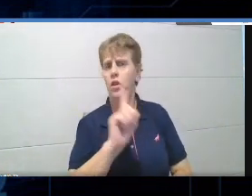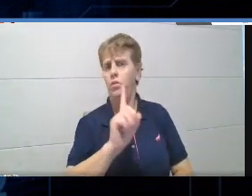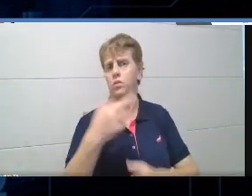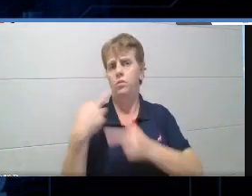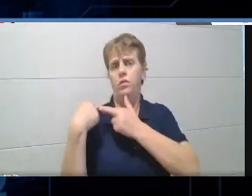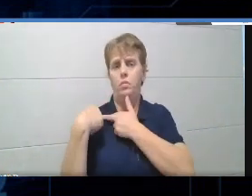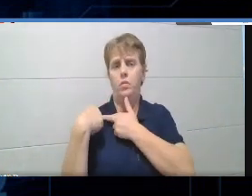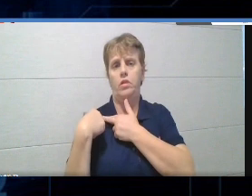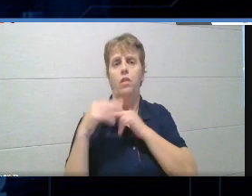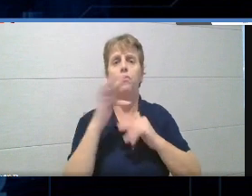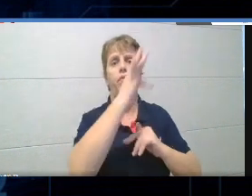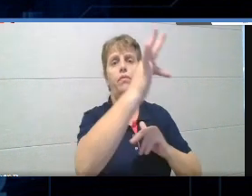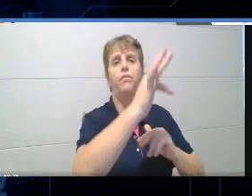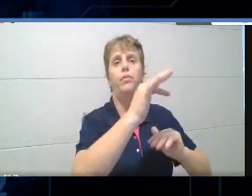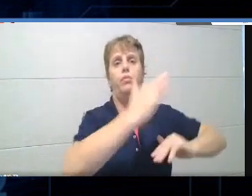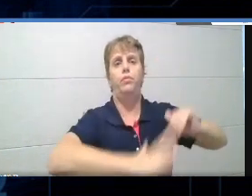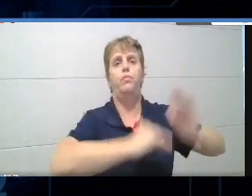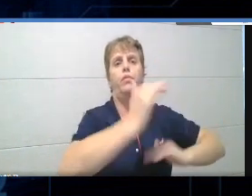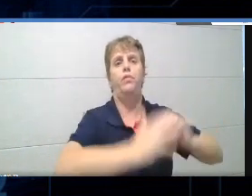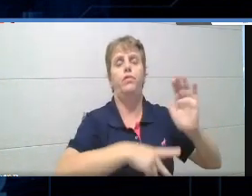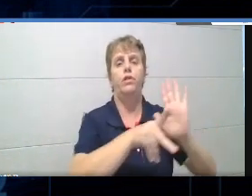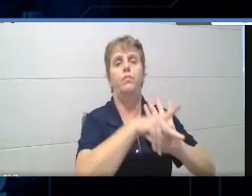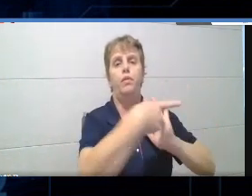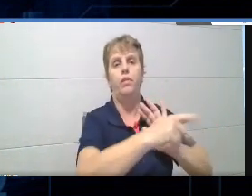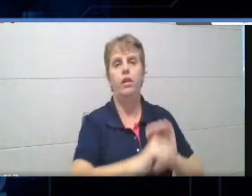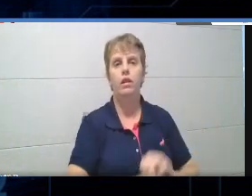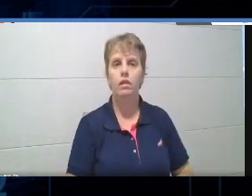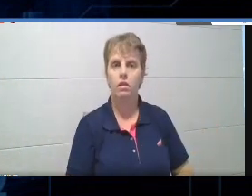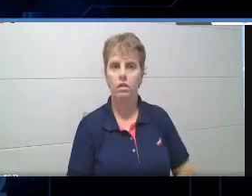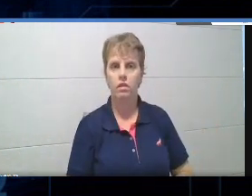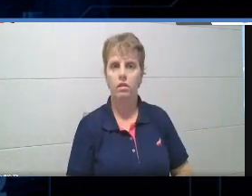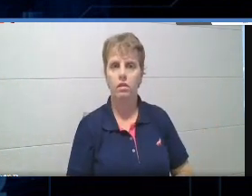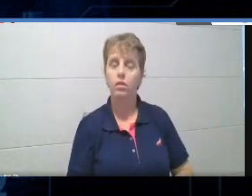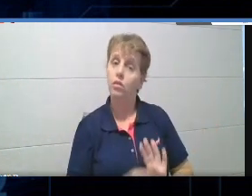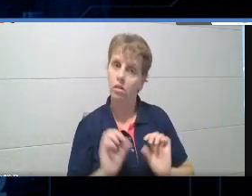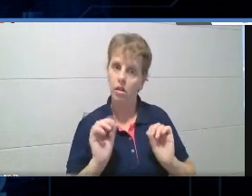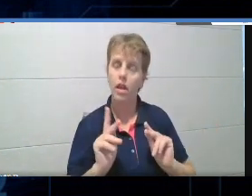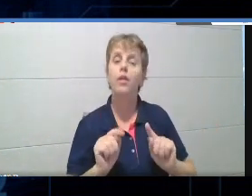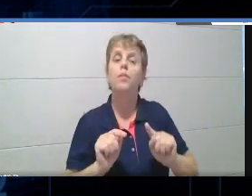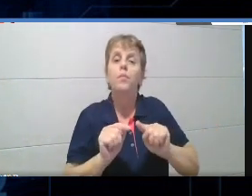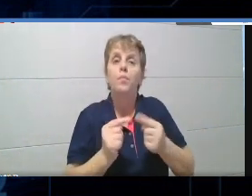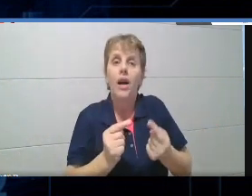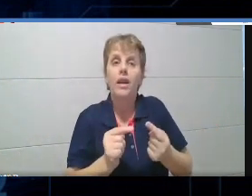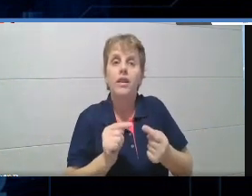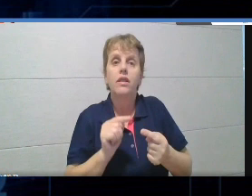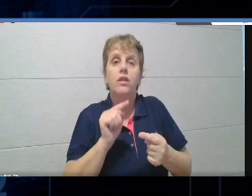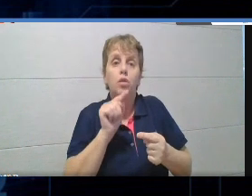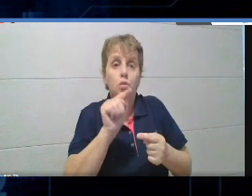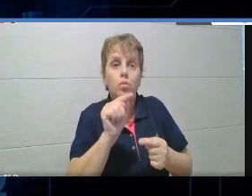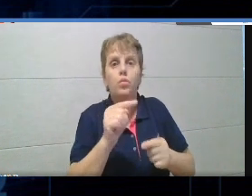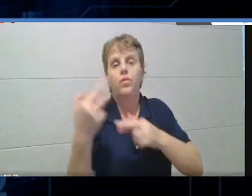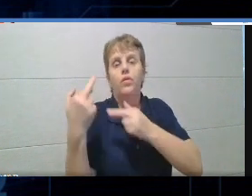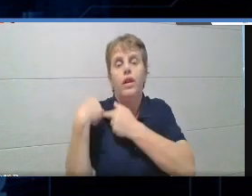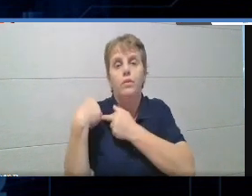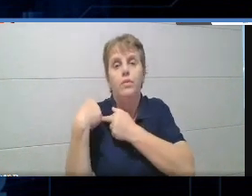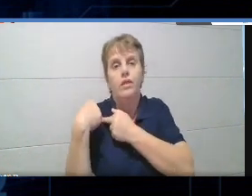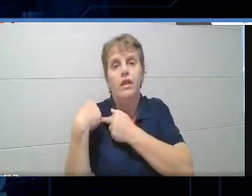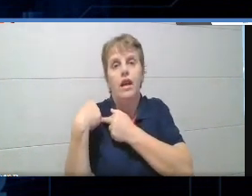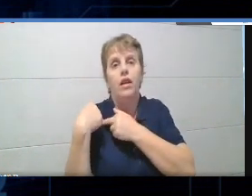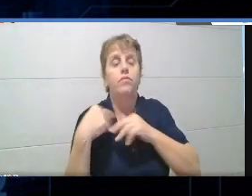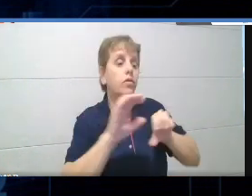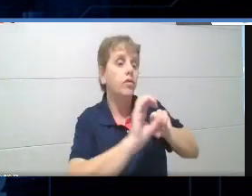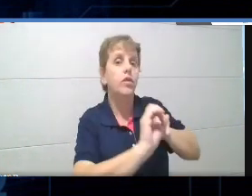Tudo bem, mas você é responsável por esse ser, formar esse ser enquanto todo, né, então ele não vai, ele não é uma